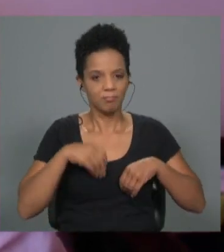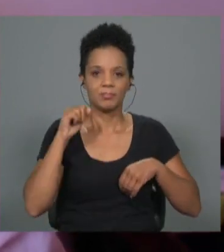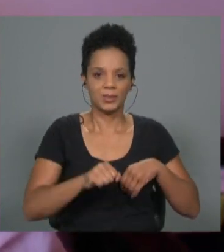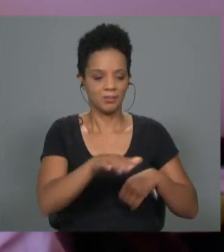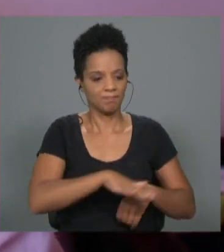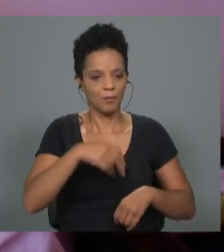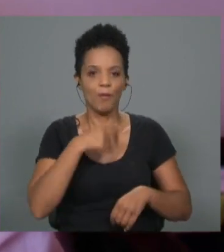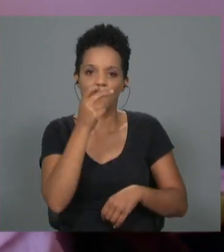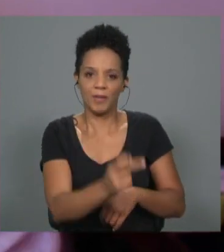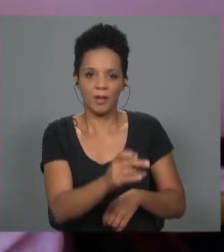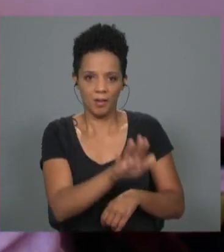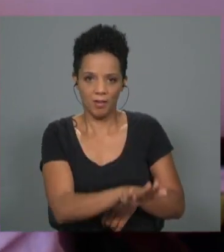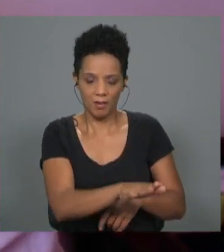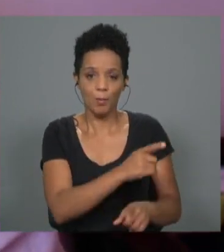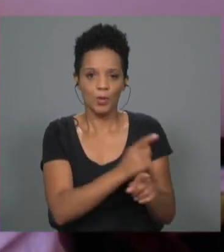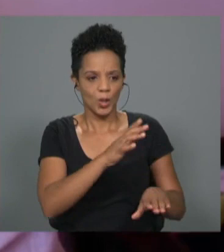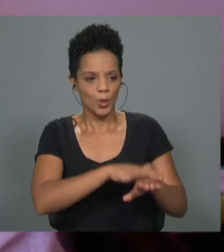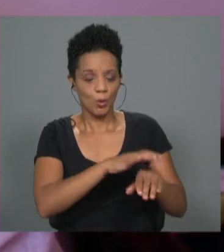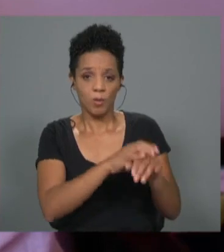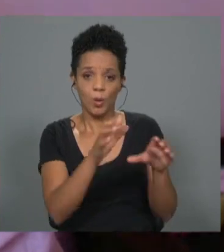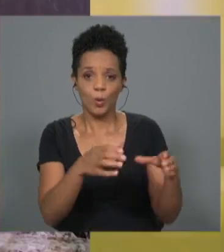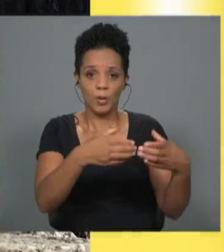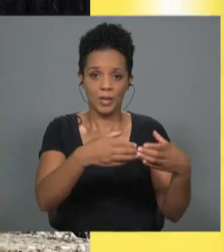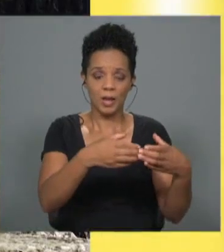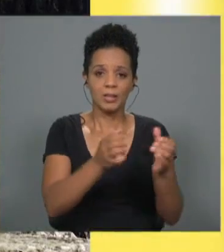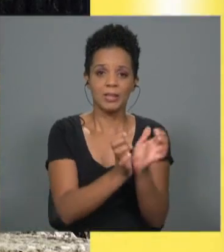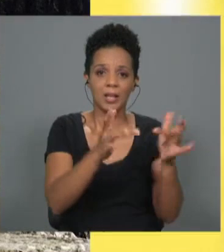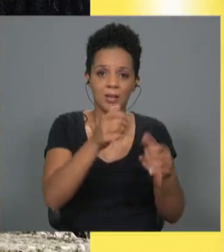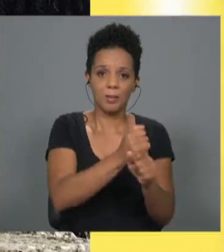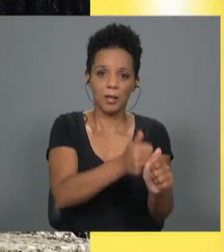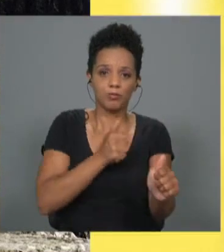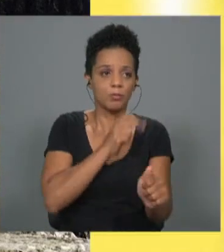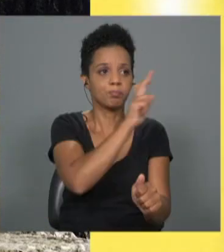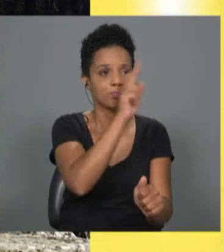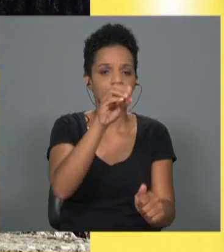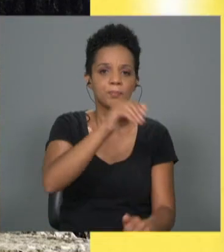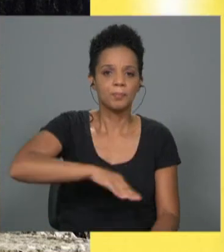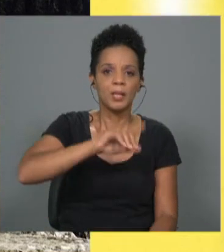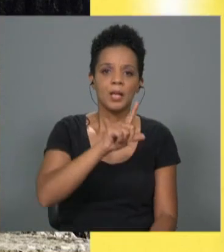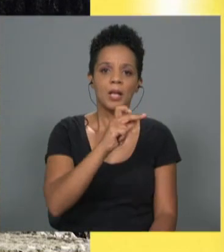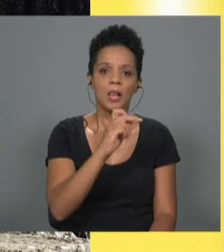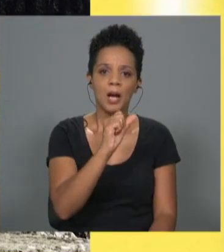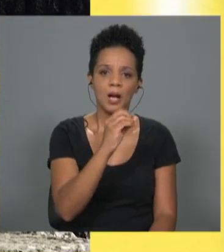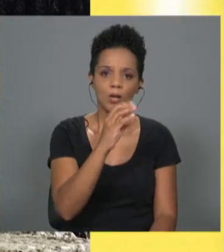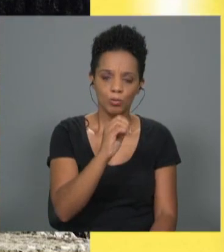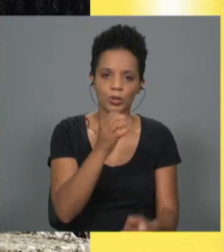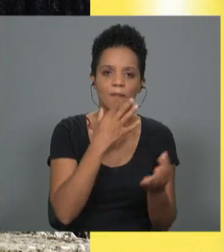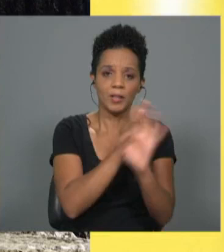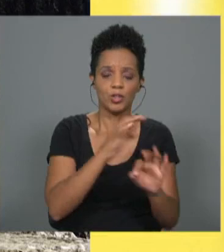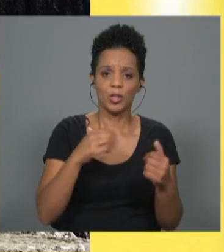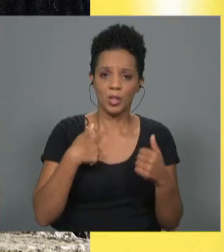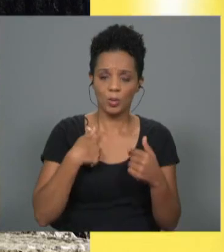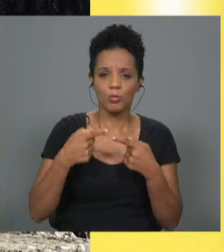onde vou ficar, porque de facto com esta comunidade de Nómadas Digitais aqui em Alagos tem sido incrível. Eu viajo todos os dias,